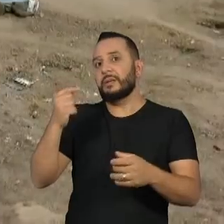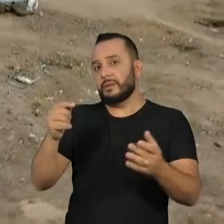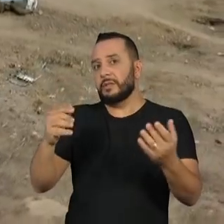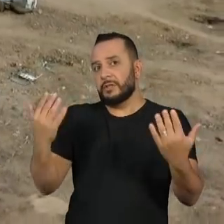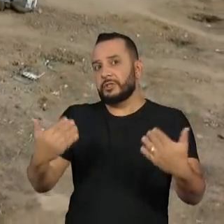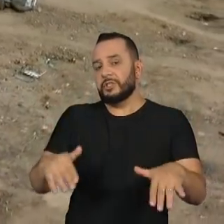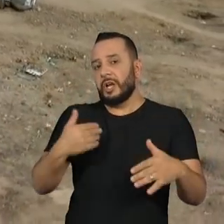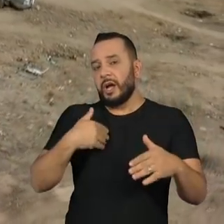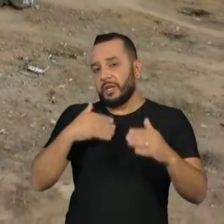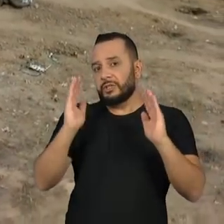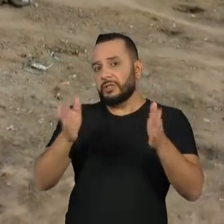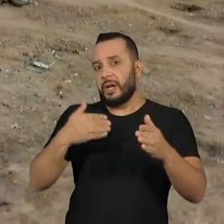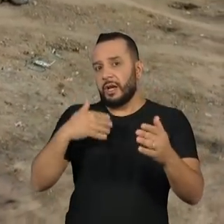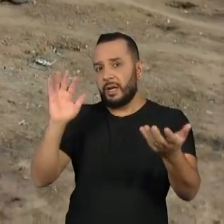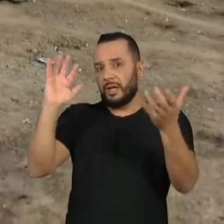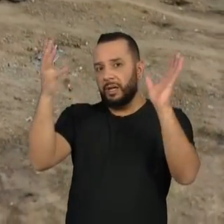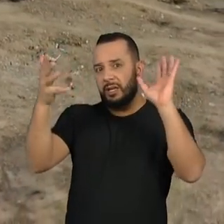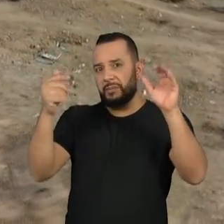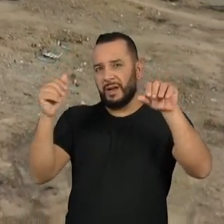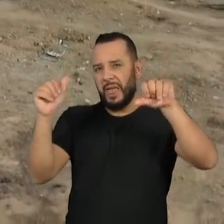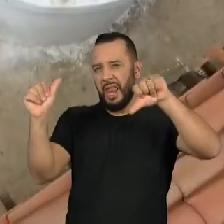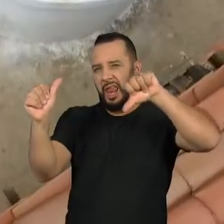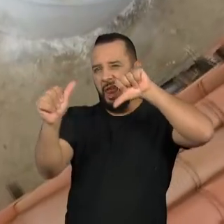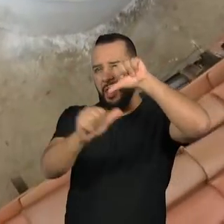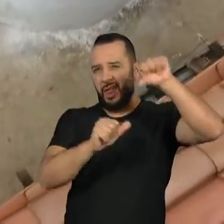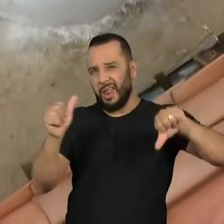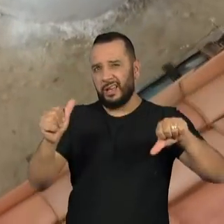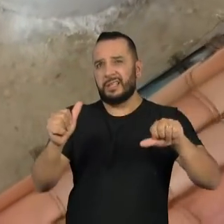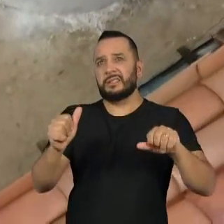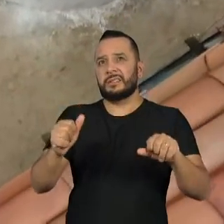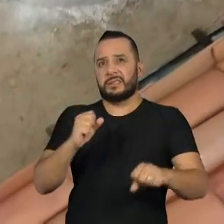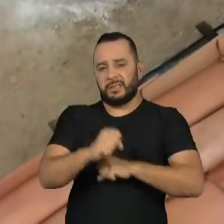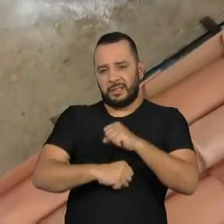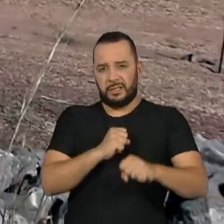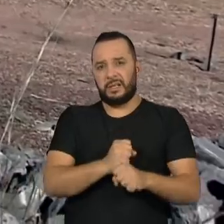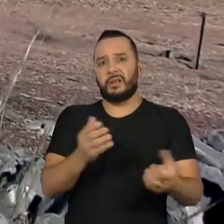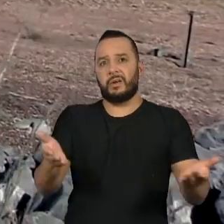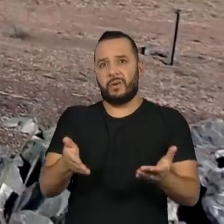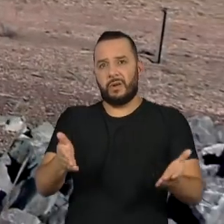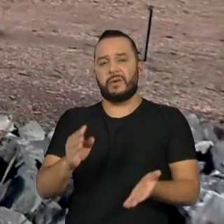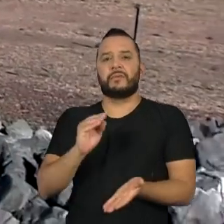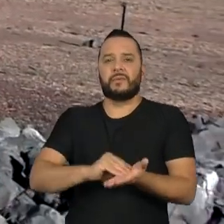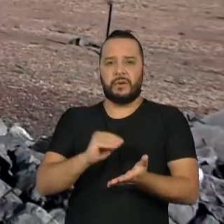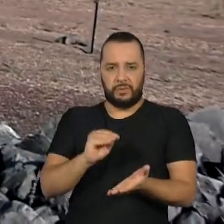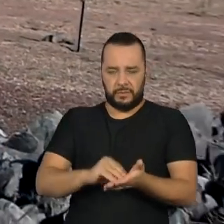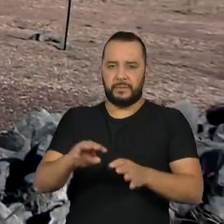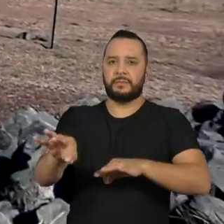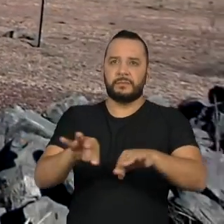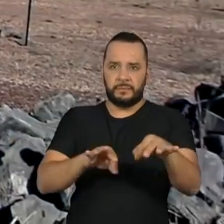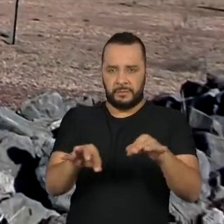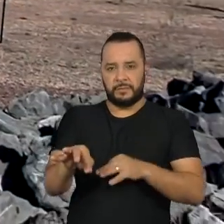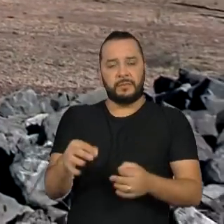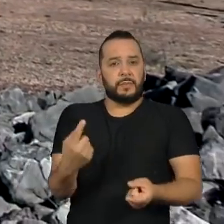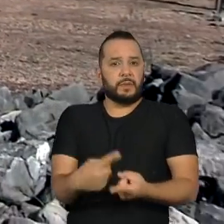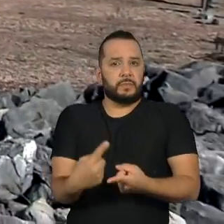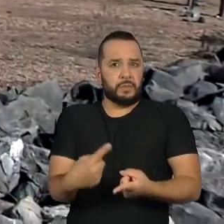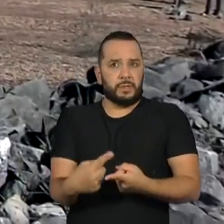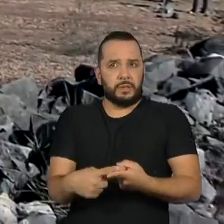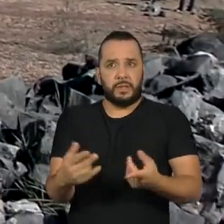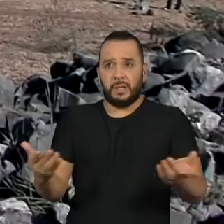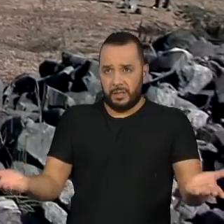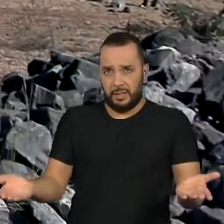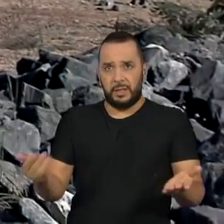situação climática neste ano. Então, faltou planejamento para que os efeitos da crise, eles fossem